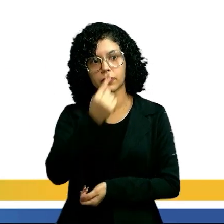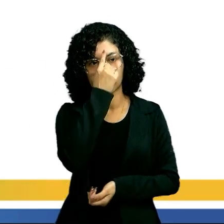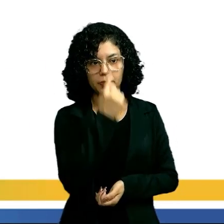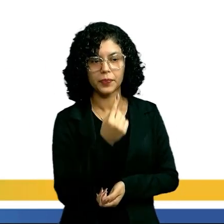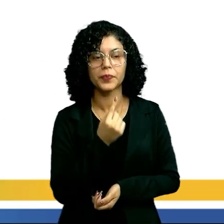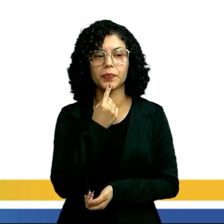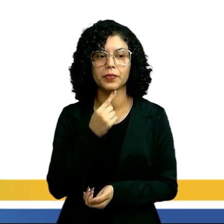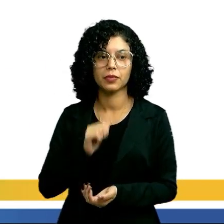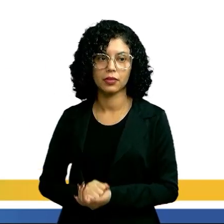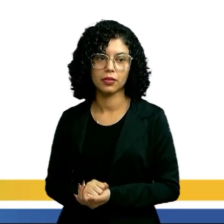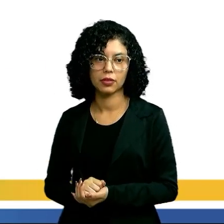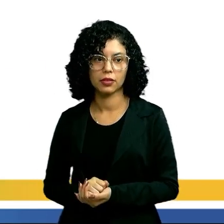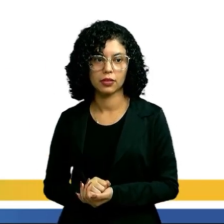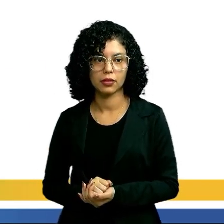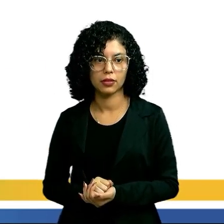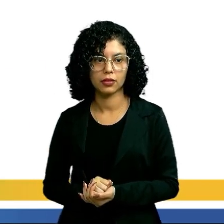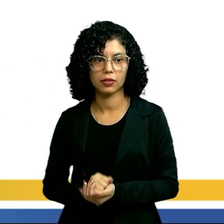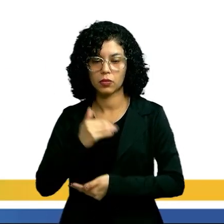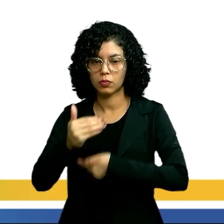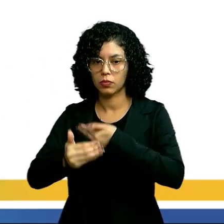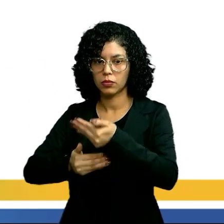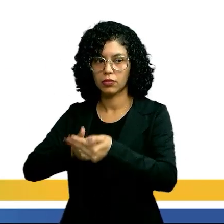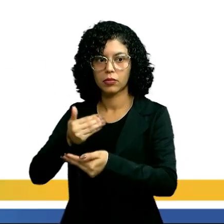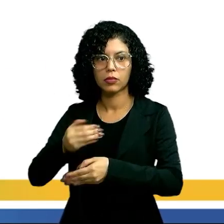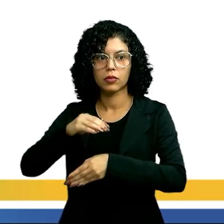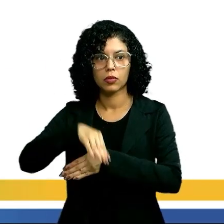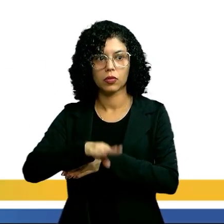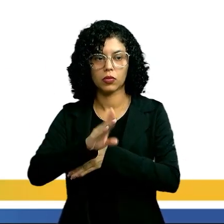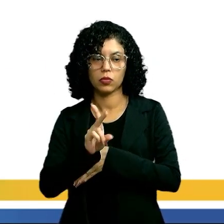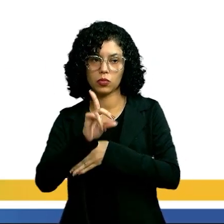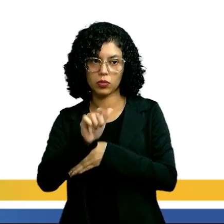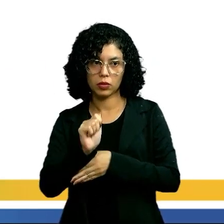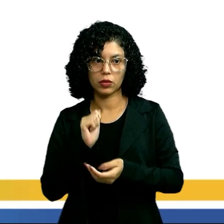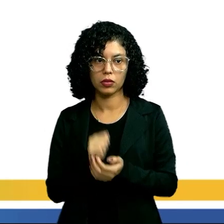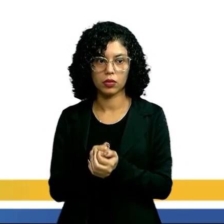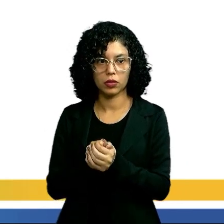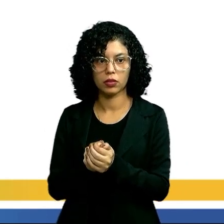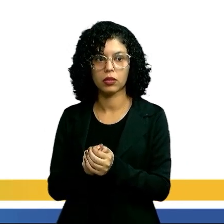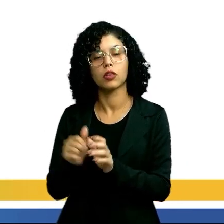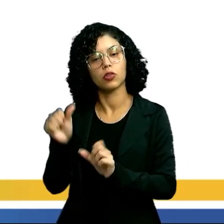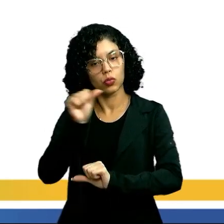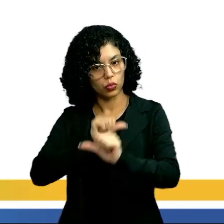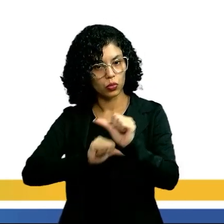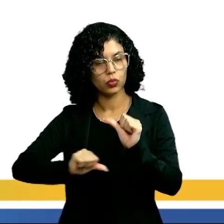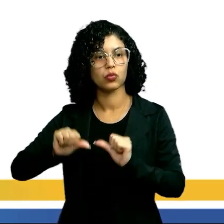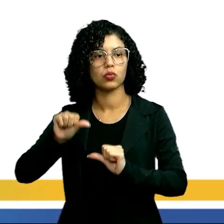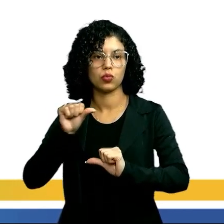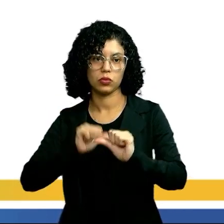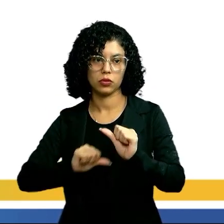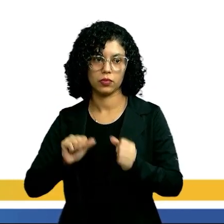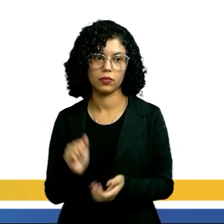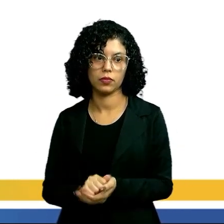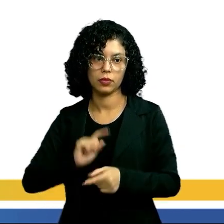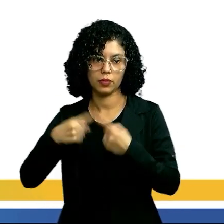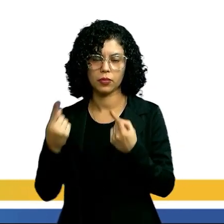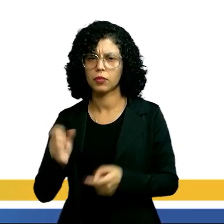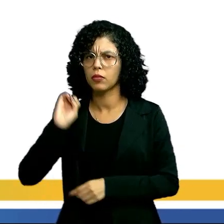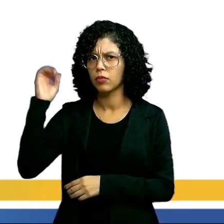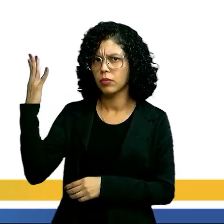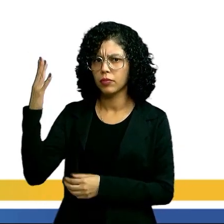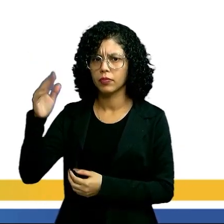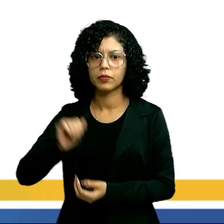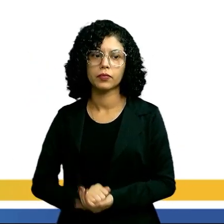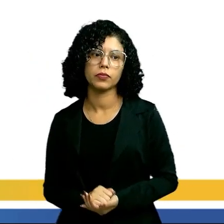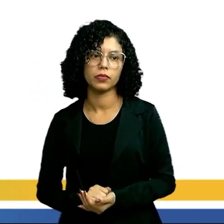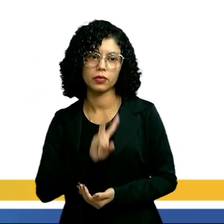pessoal, a gente tem um processo de muda, né? Ele tá mudando aí o seu exoesqueleto, mas o que que acontece?